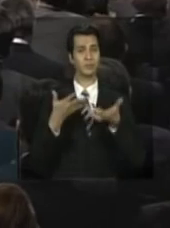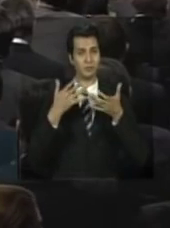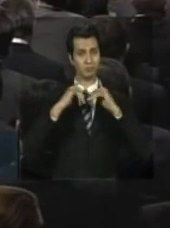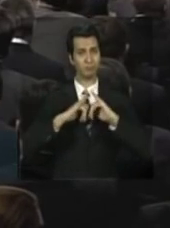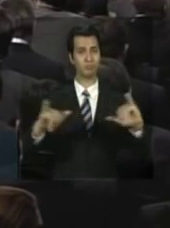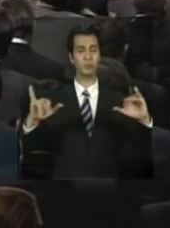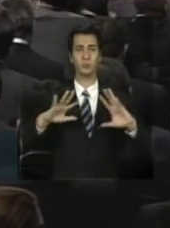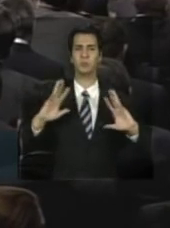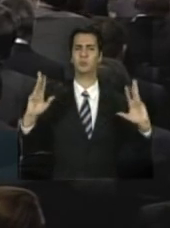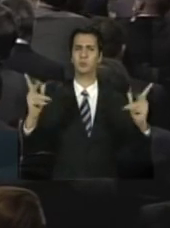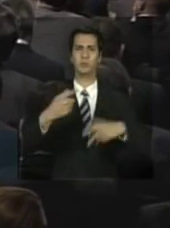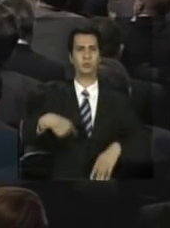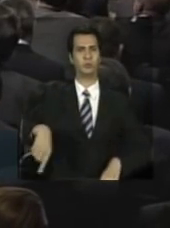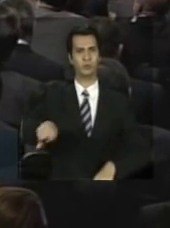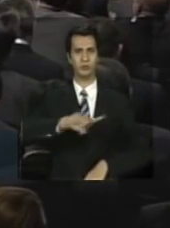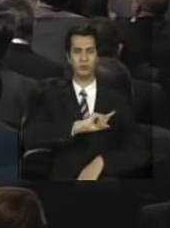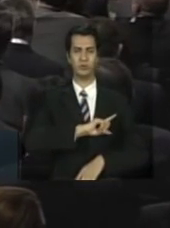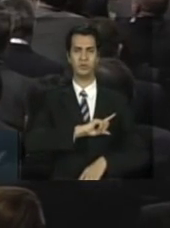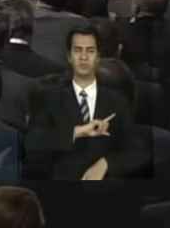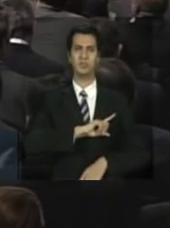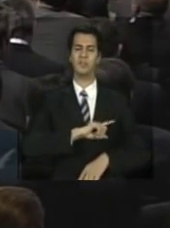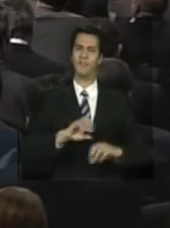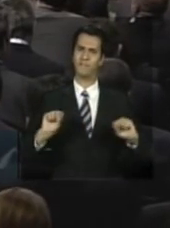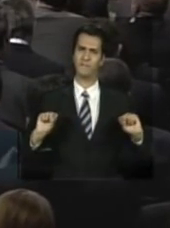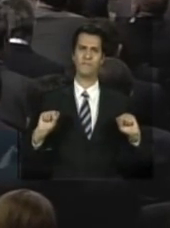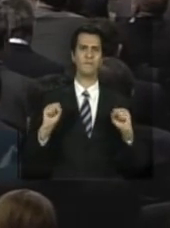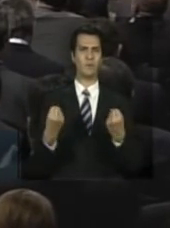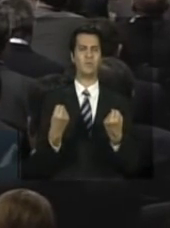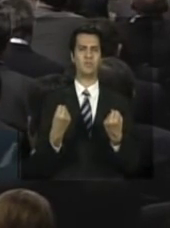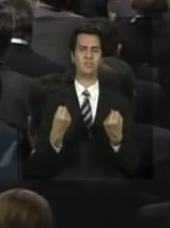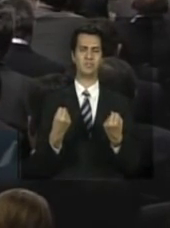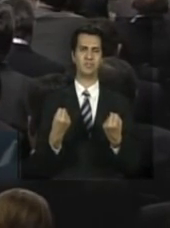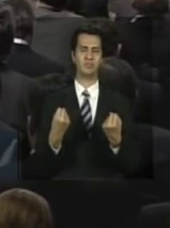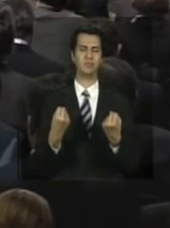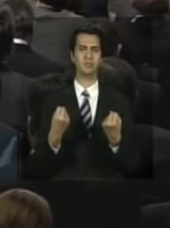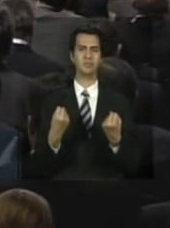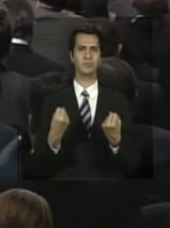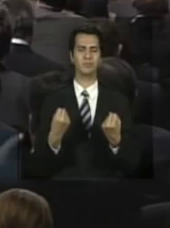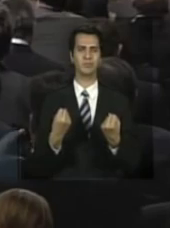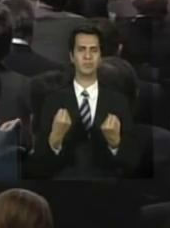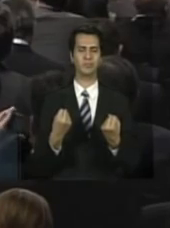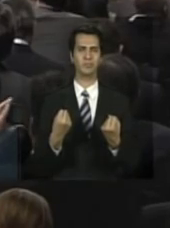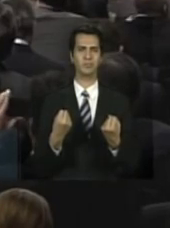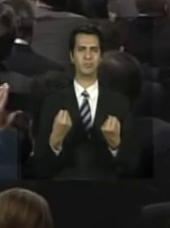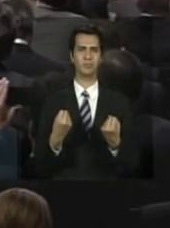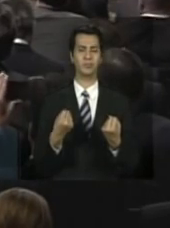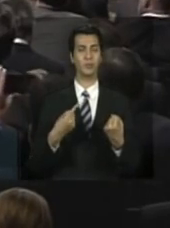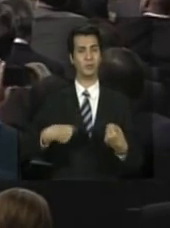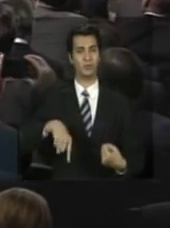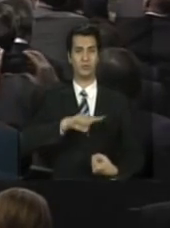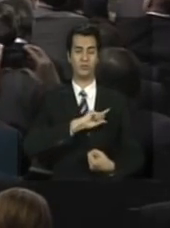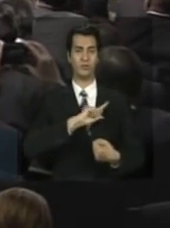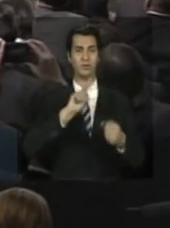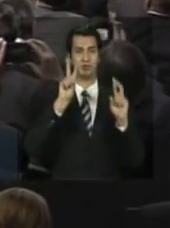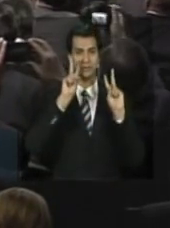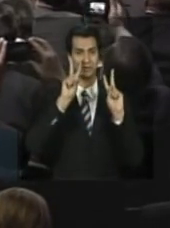a imensa força que nós vimos